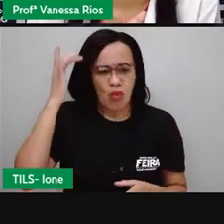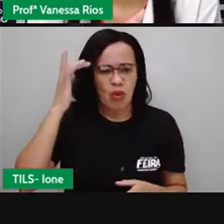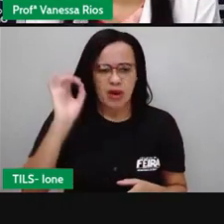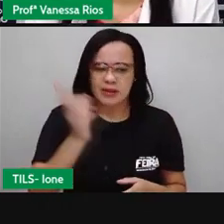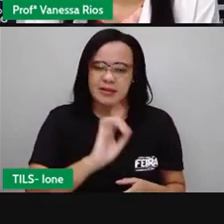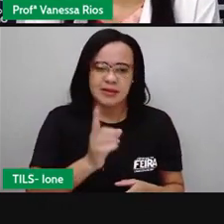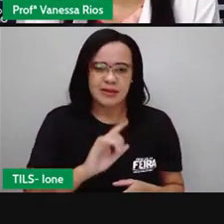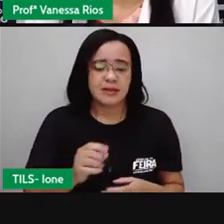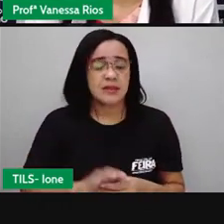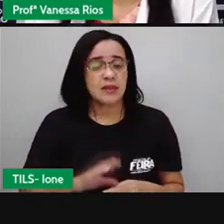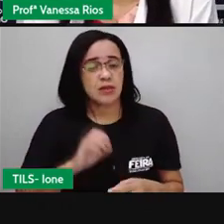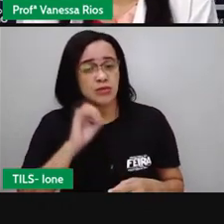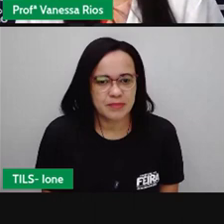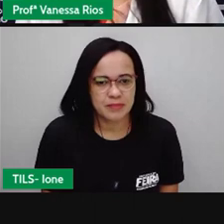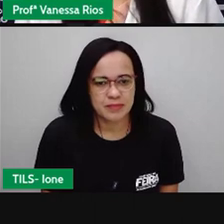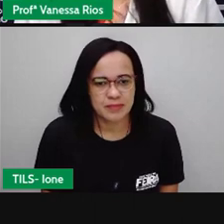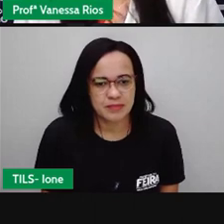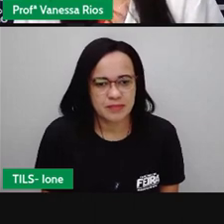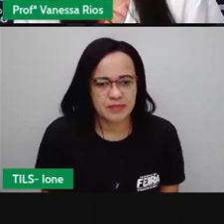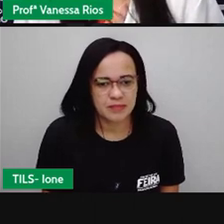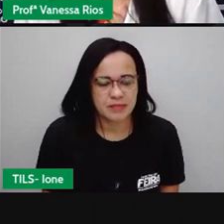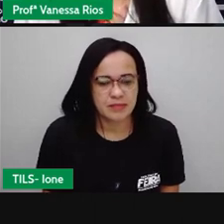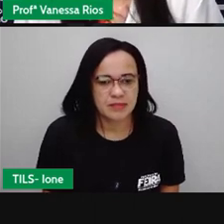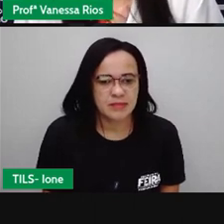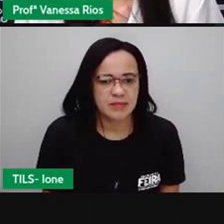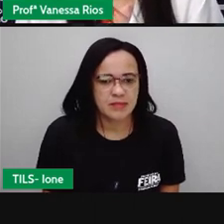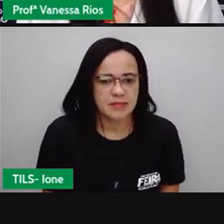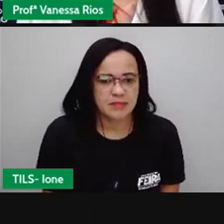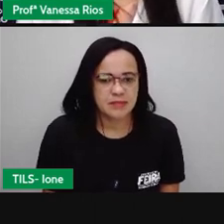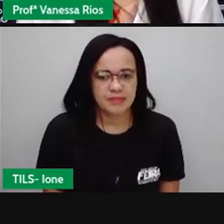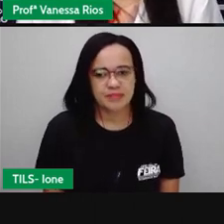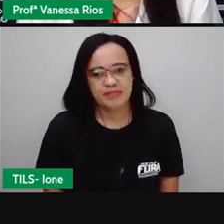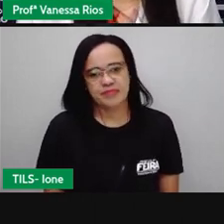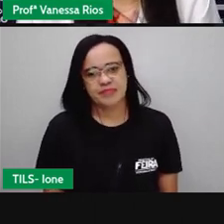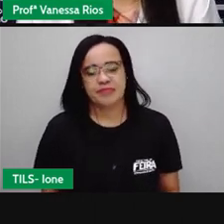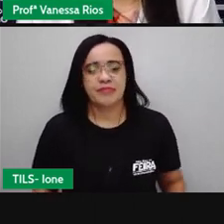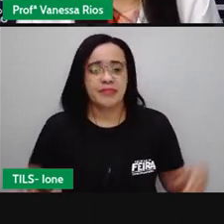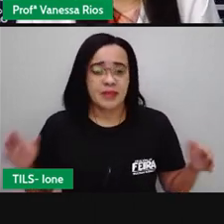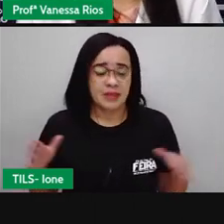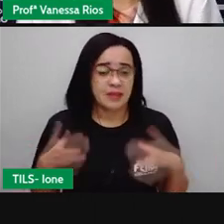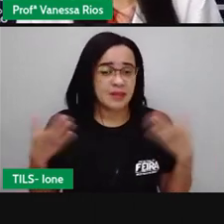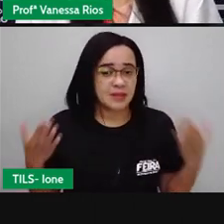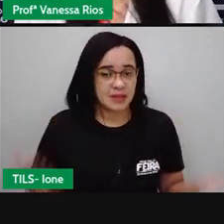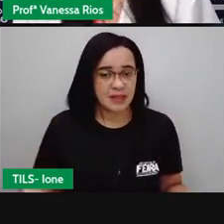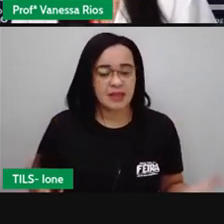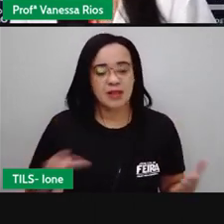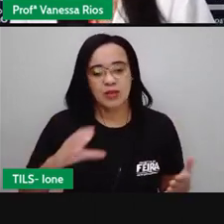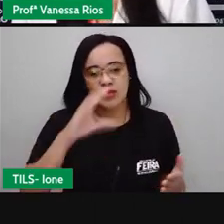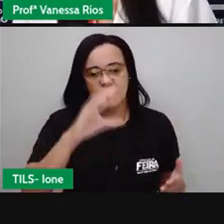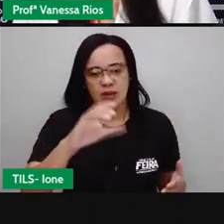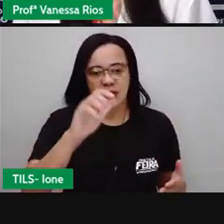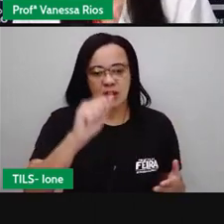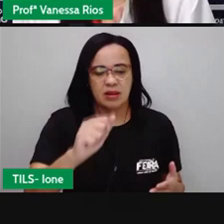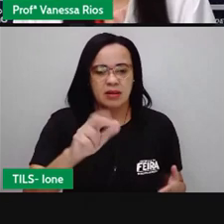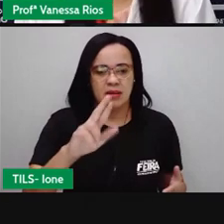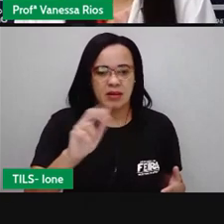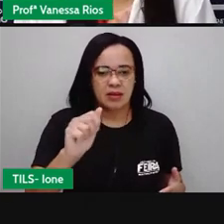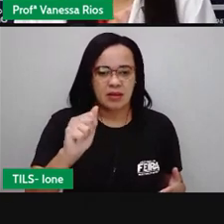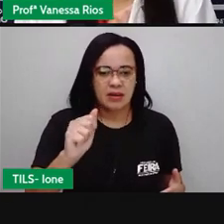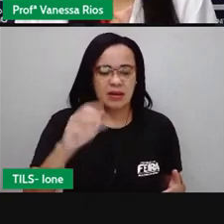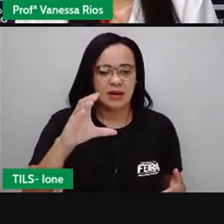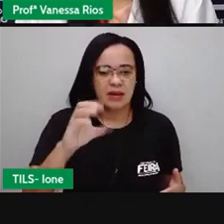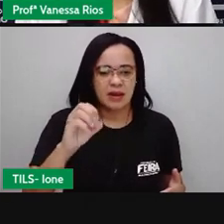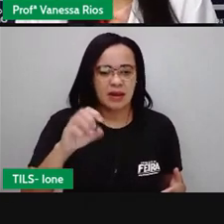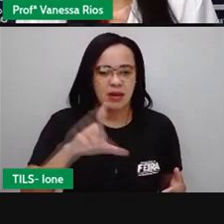Importante aí no rio. E aí um caracol? Será que um caracol seria notícia,